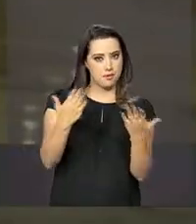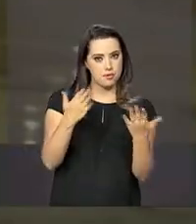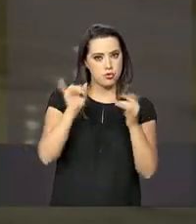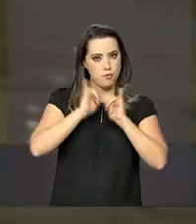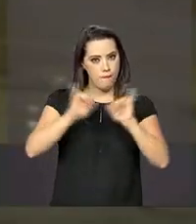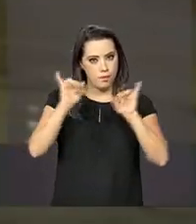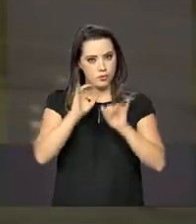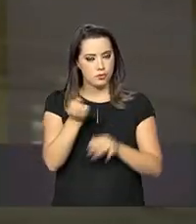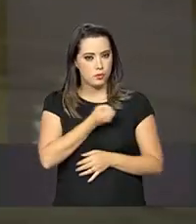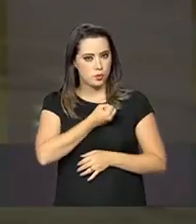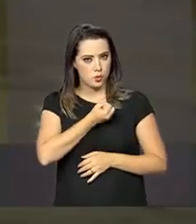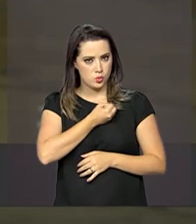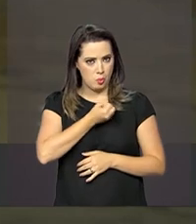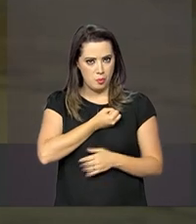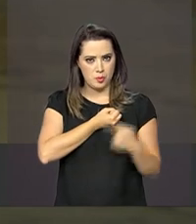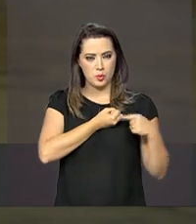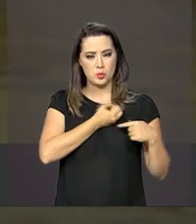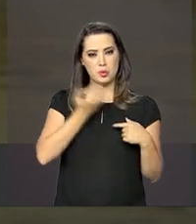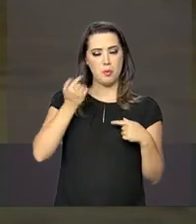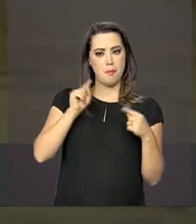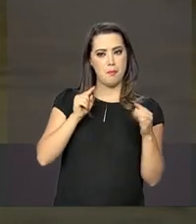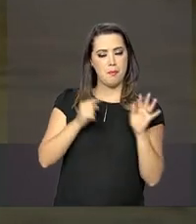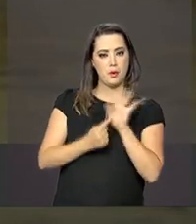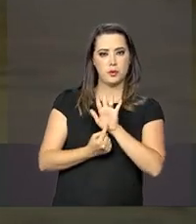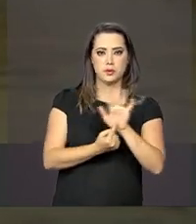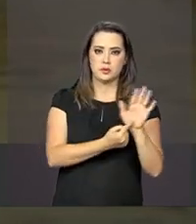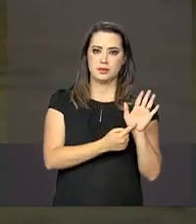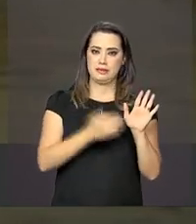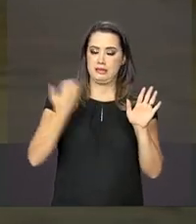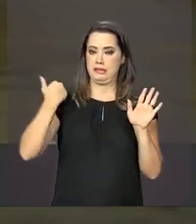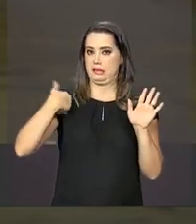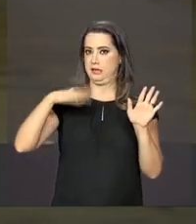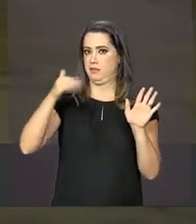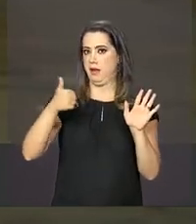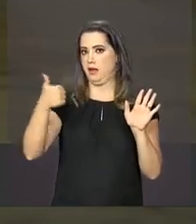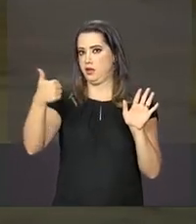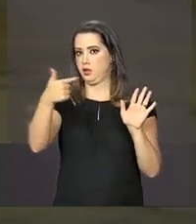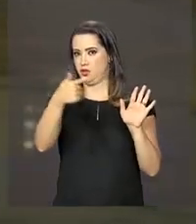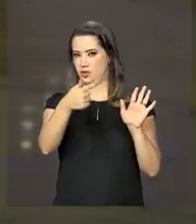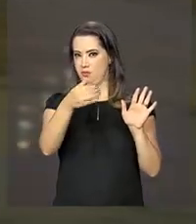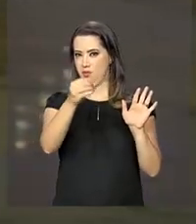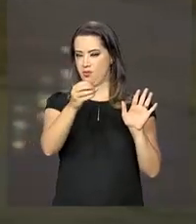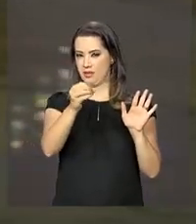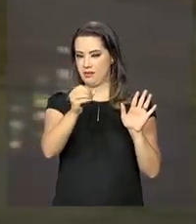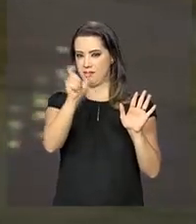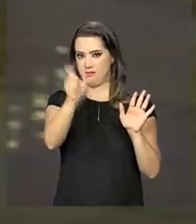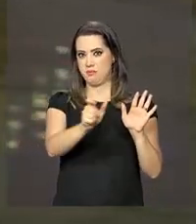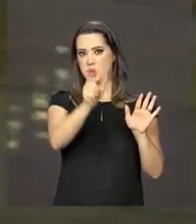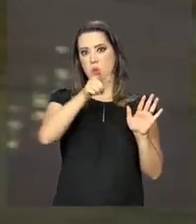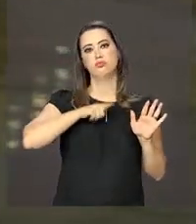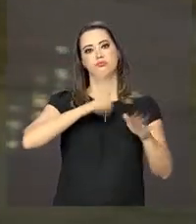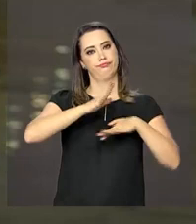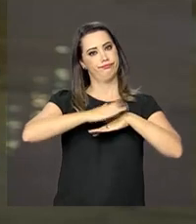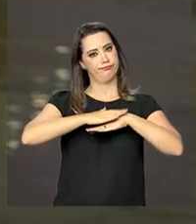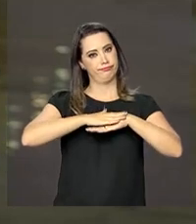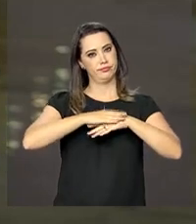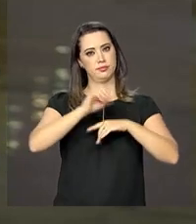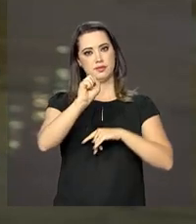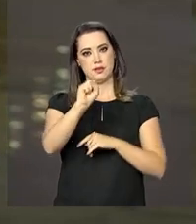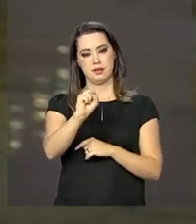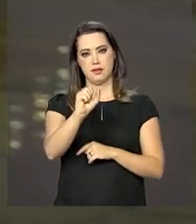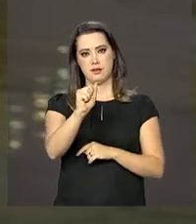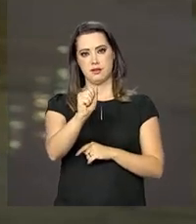pelo Ministério da Saúde hoje aponta que mais de 1.700 casos de sarampo foram confirmados no país. São exatamente 1